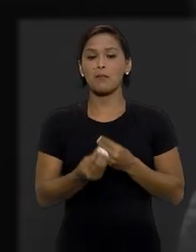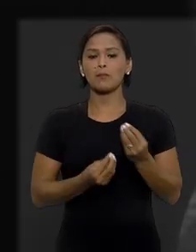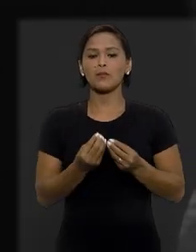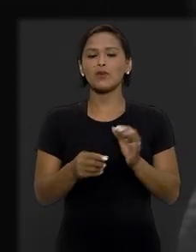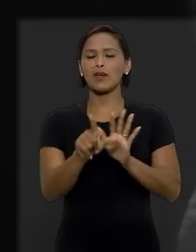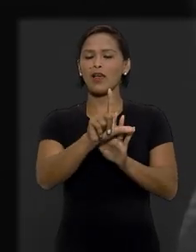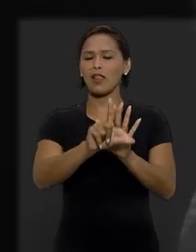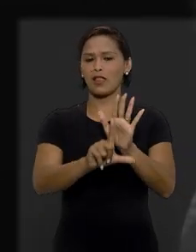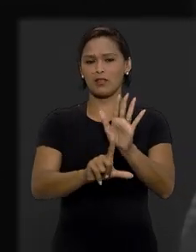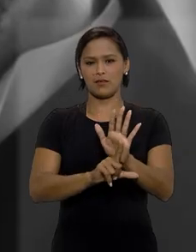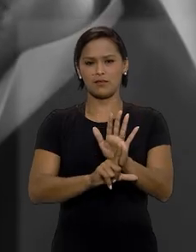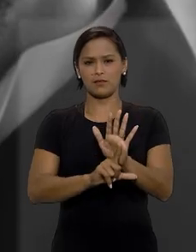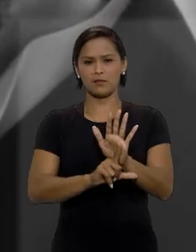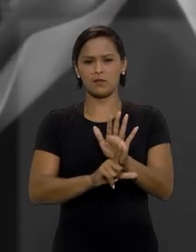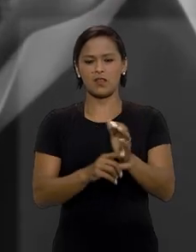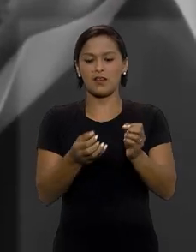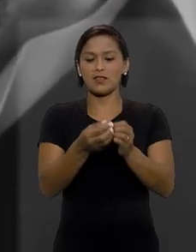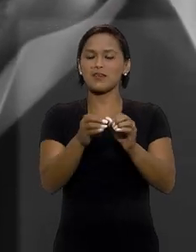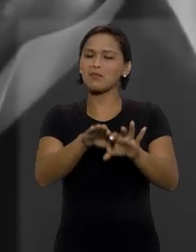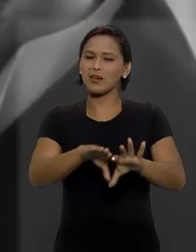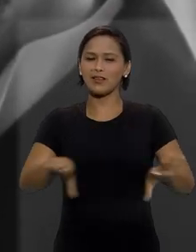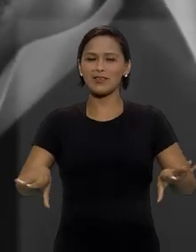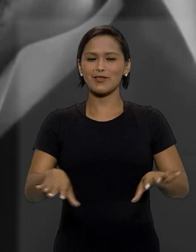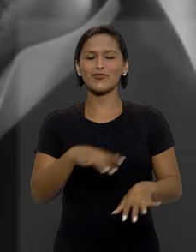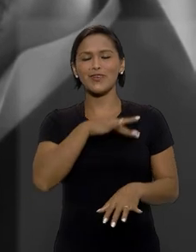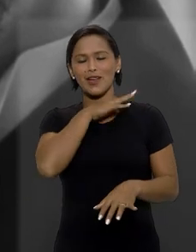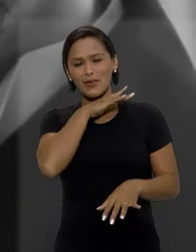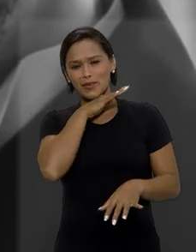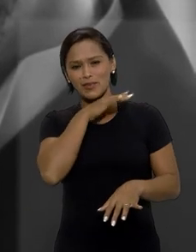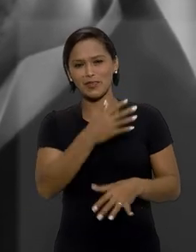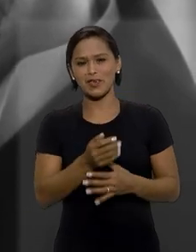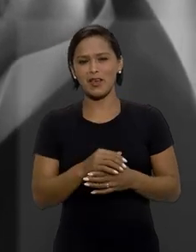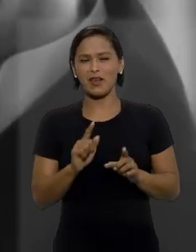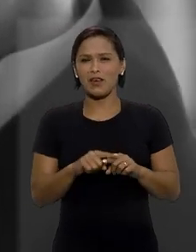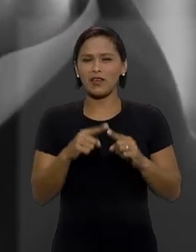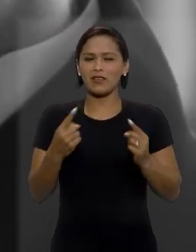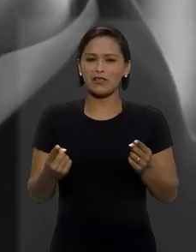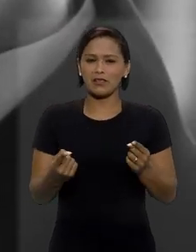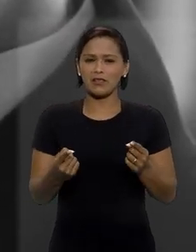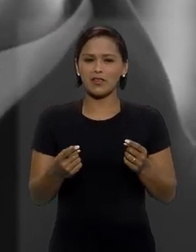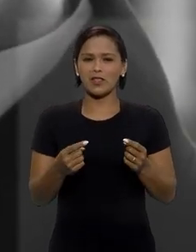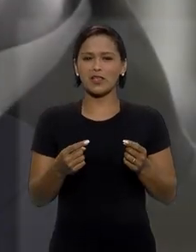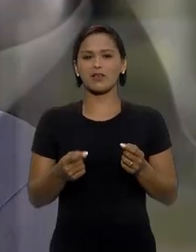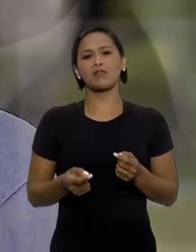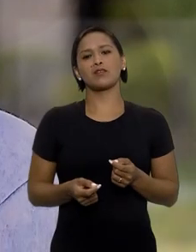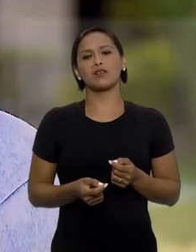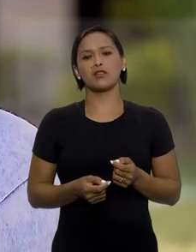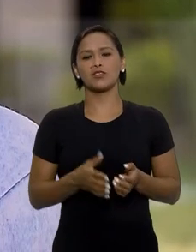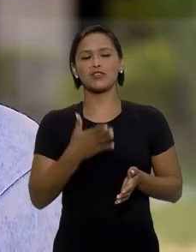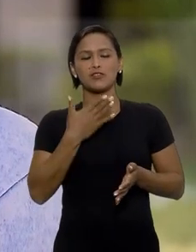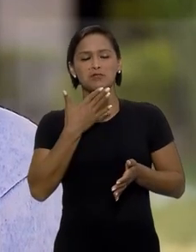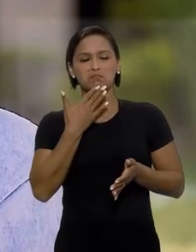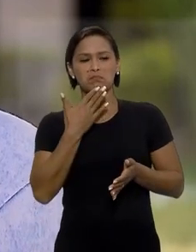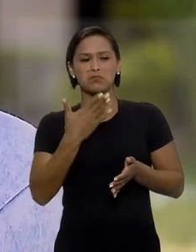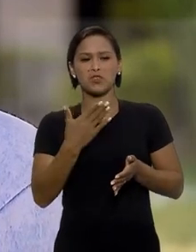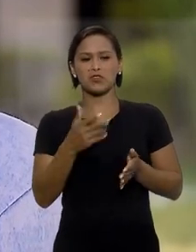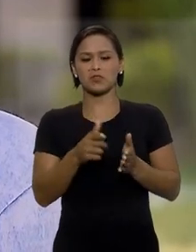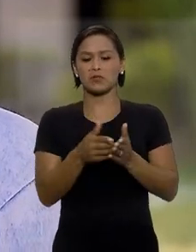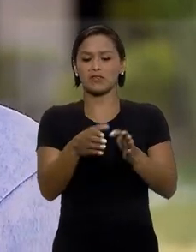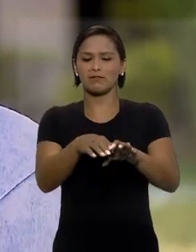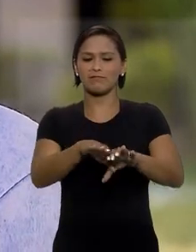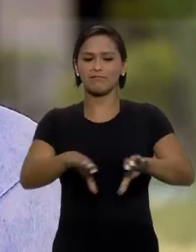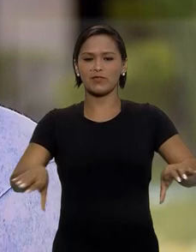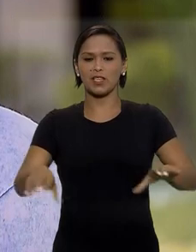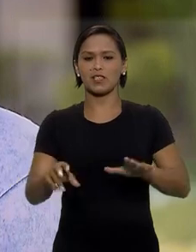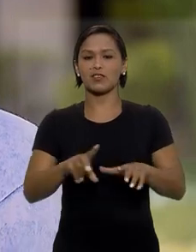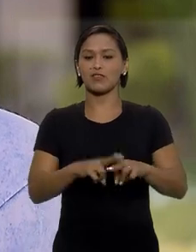pudesse ser garantido pela lei. A separação por si só já é algo ruim, então a gente preferiu fazer o divórcio e